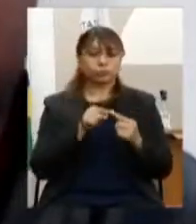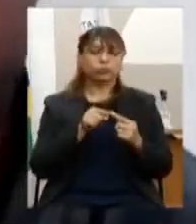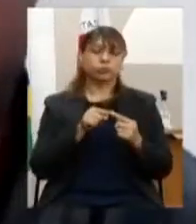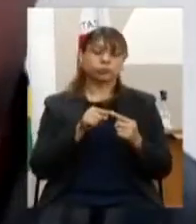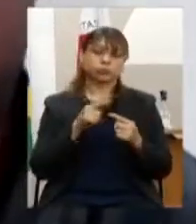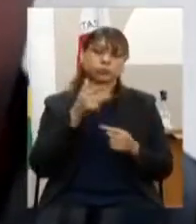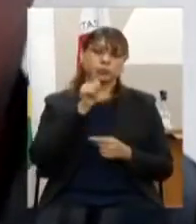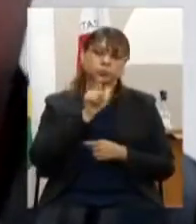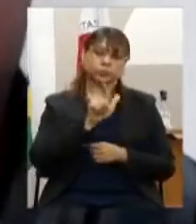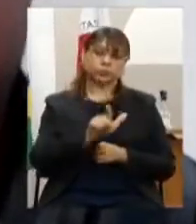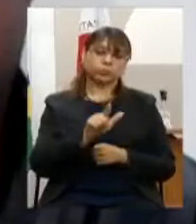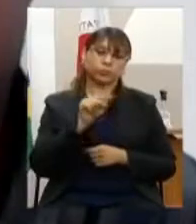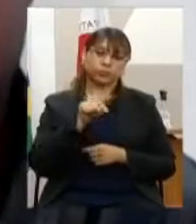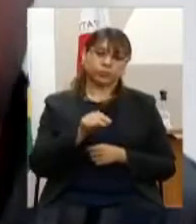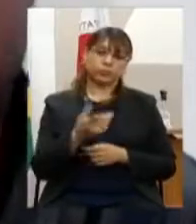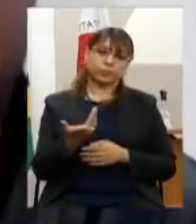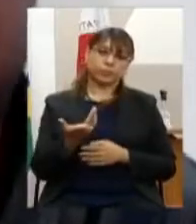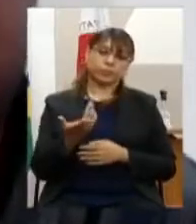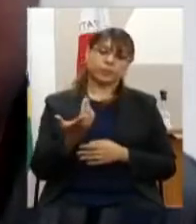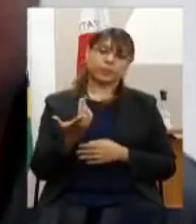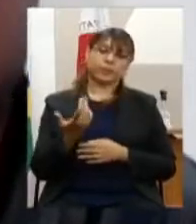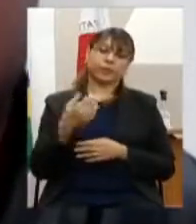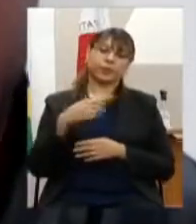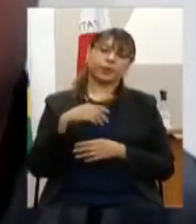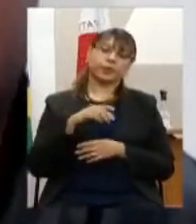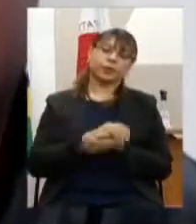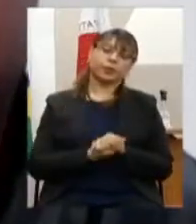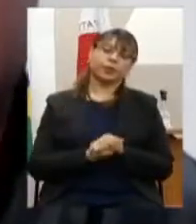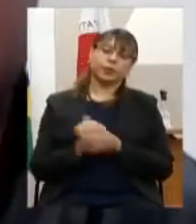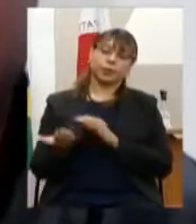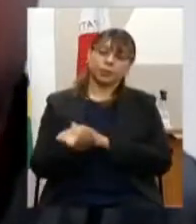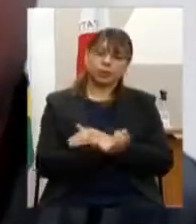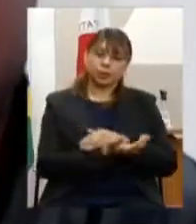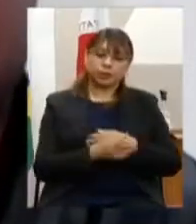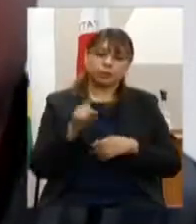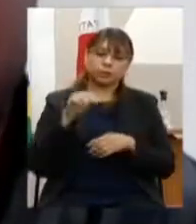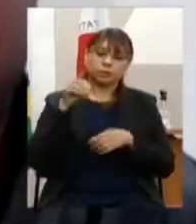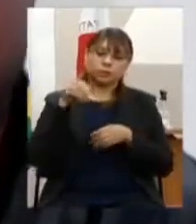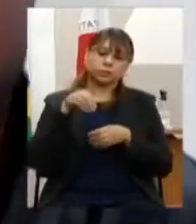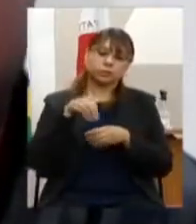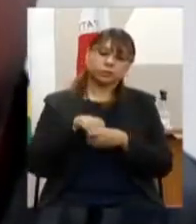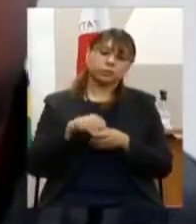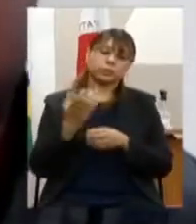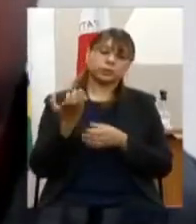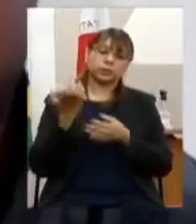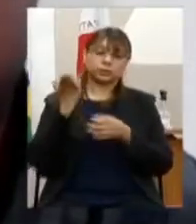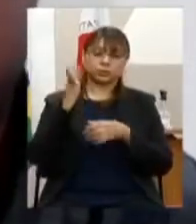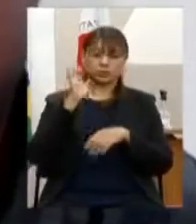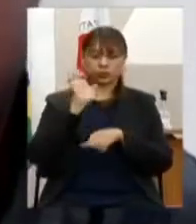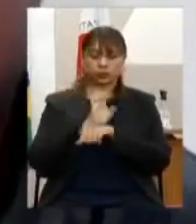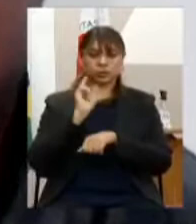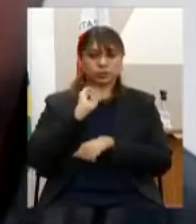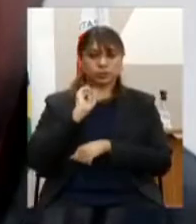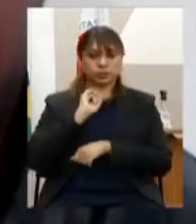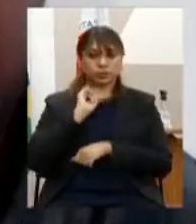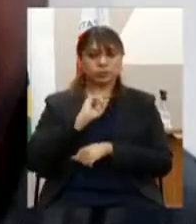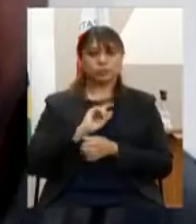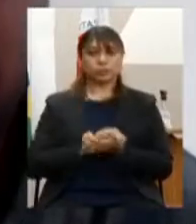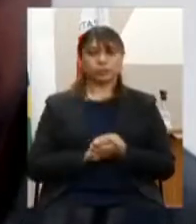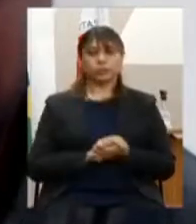mineradora do estado de Minas Gerais no desenvolvimento e verticalização das cadeias produtivas notadamente